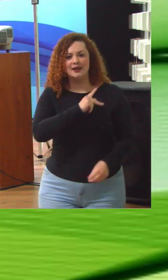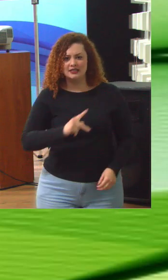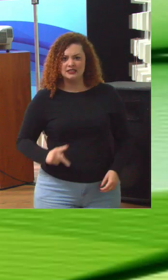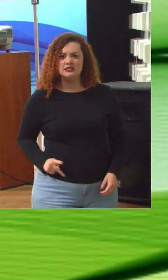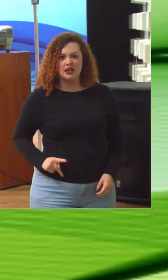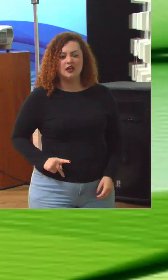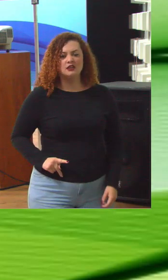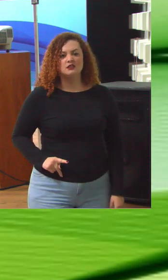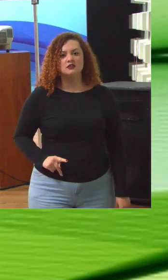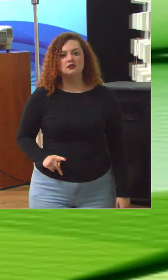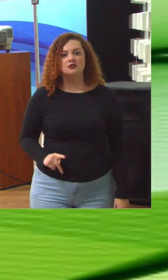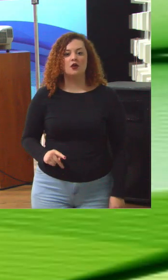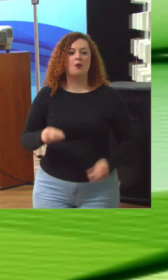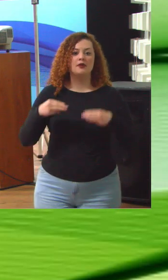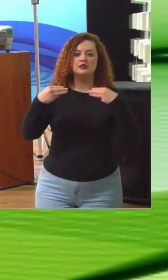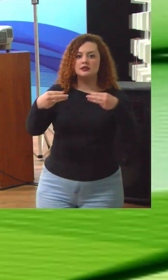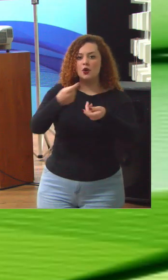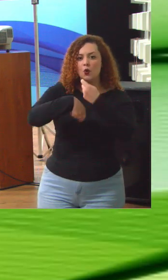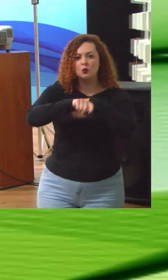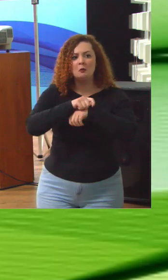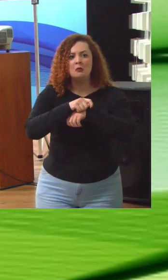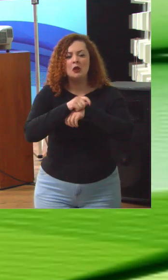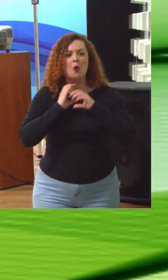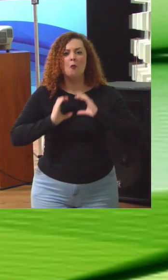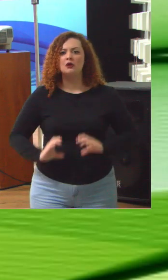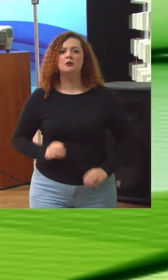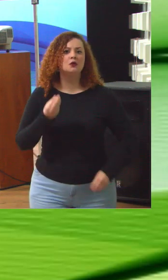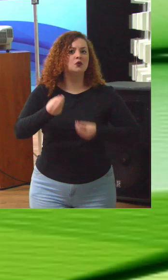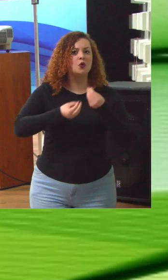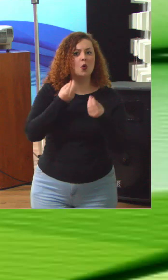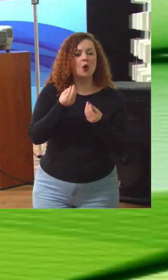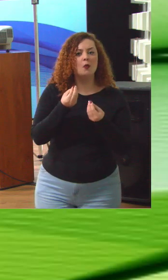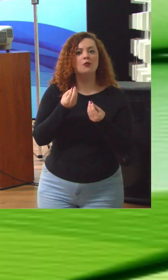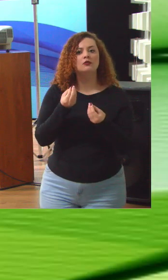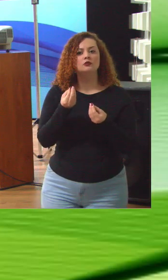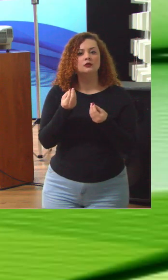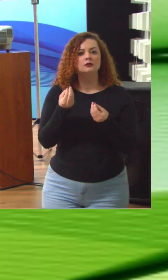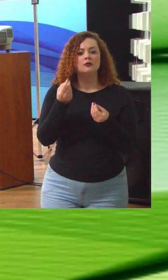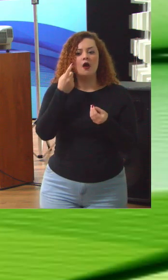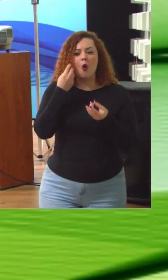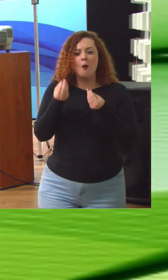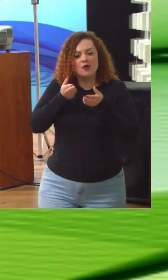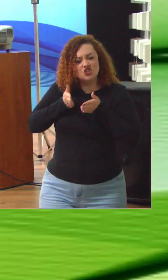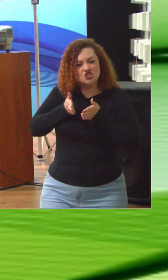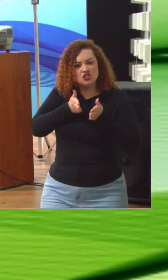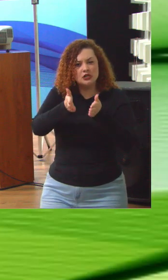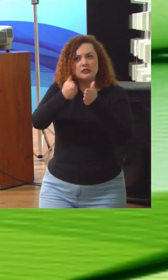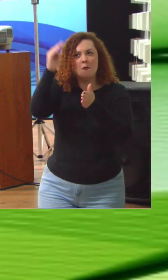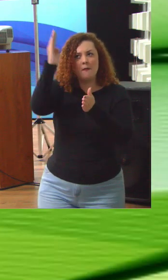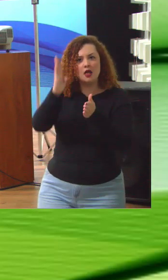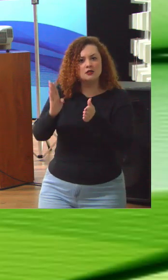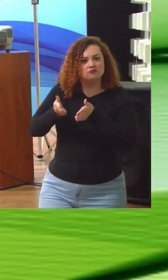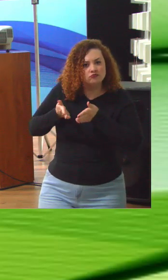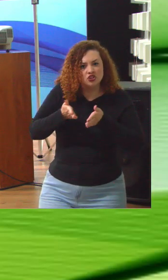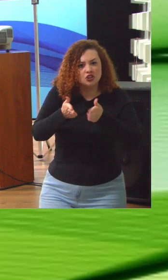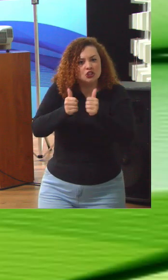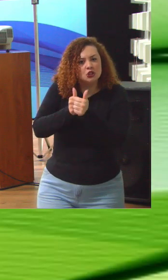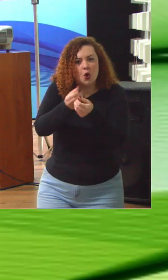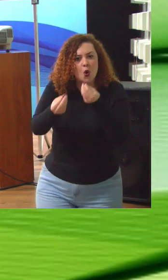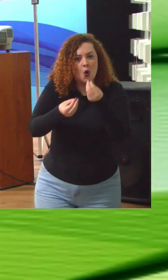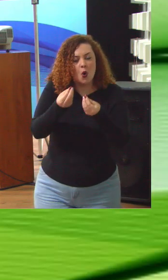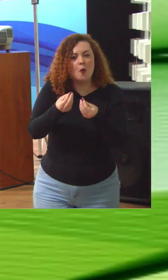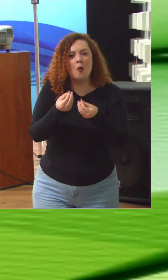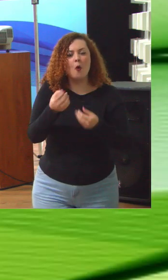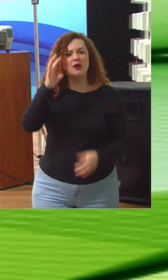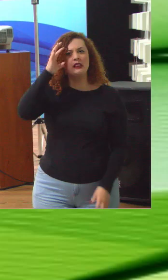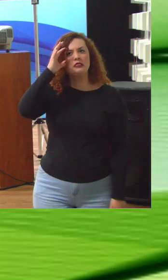República, o Ministério da Economia se comportam, de tal modo a dar uma direção para o país sobre o que deve ser feito. Como é que